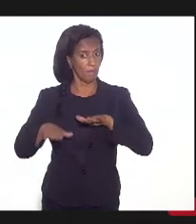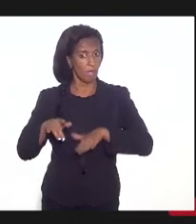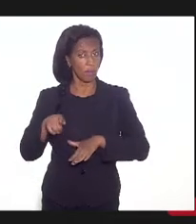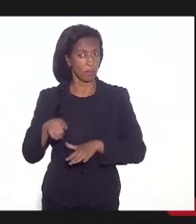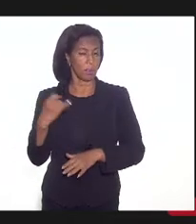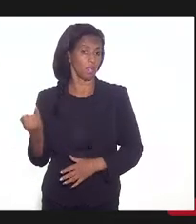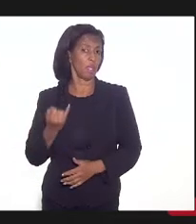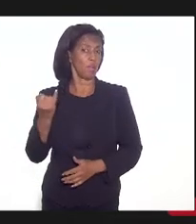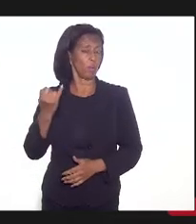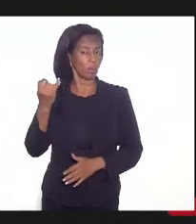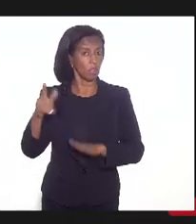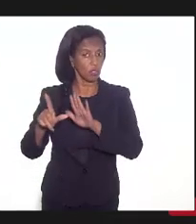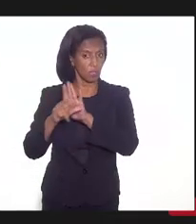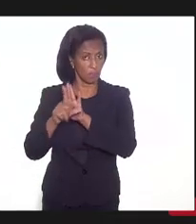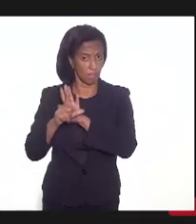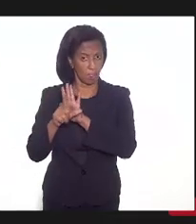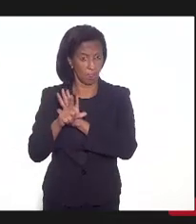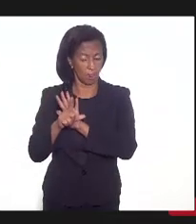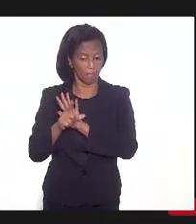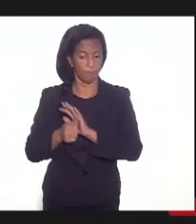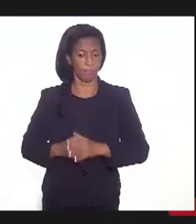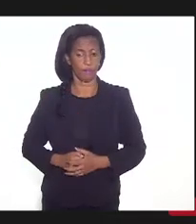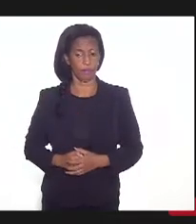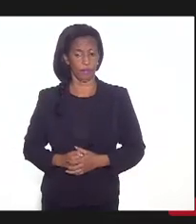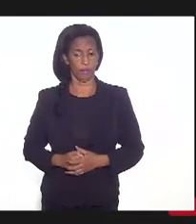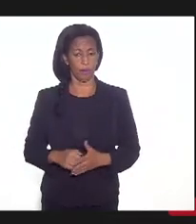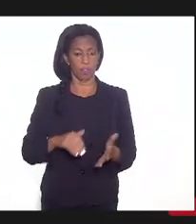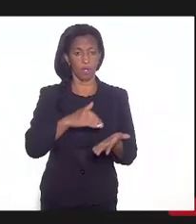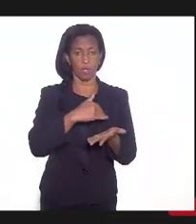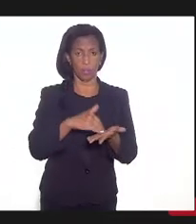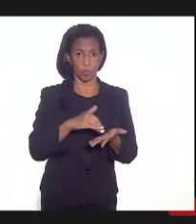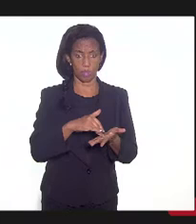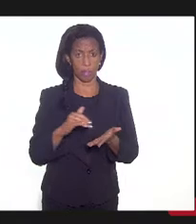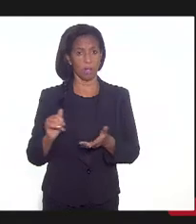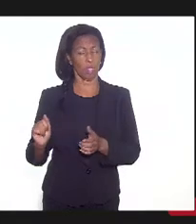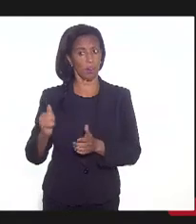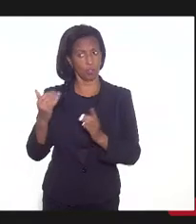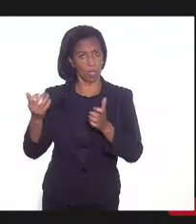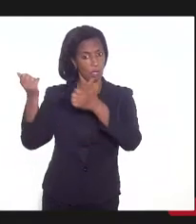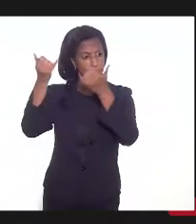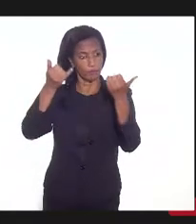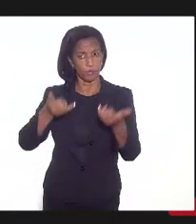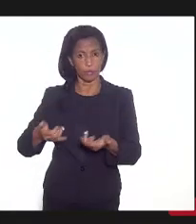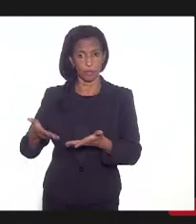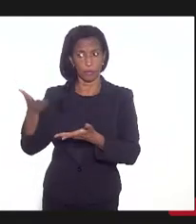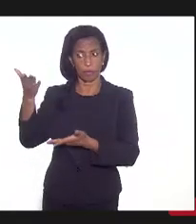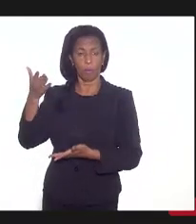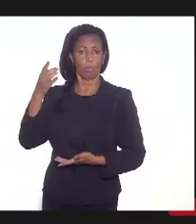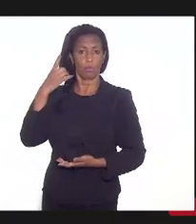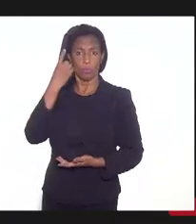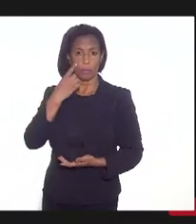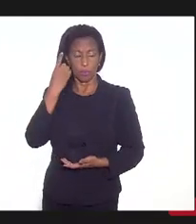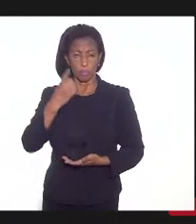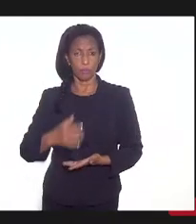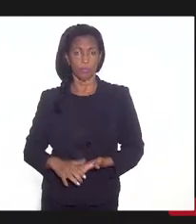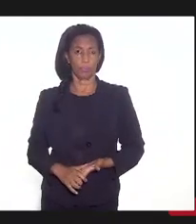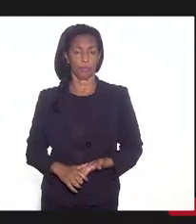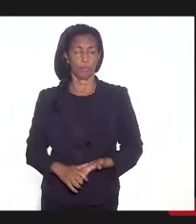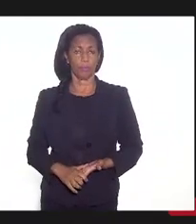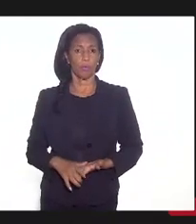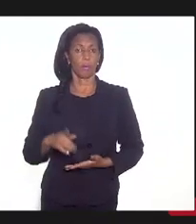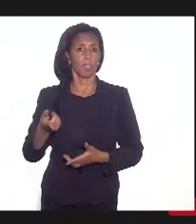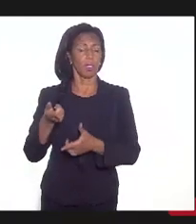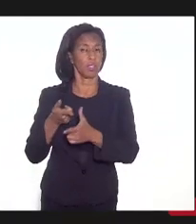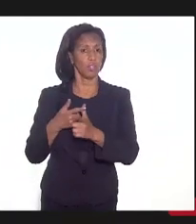ainda é importante essa lei que o secretário já colocou para que a questão